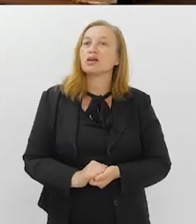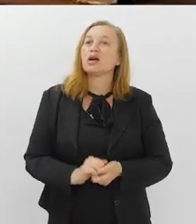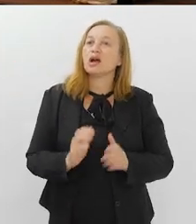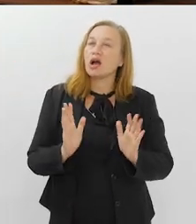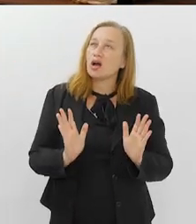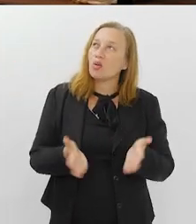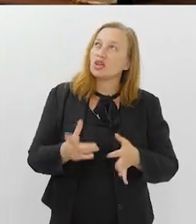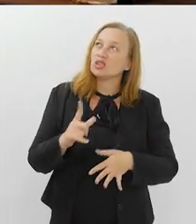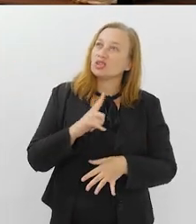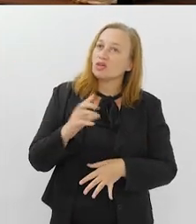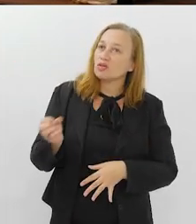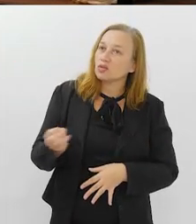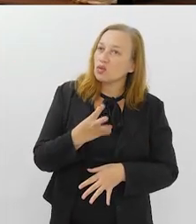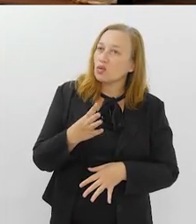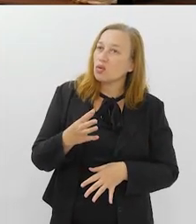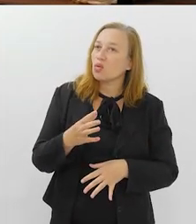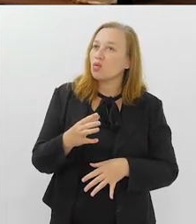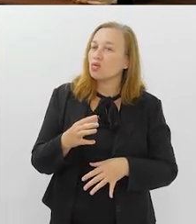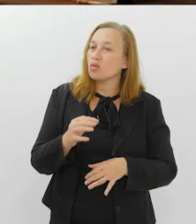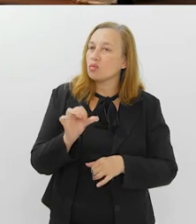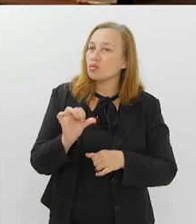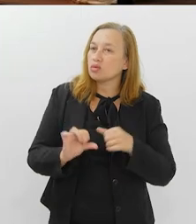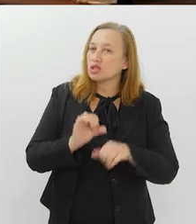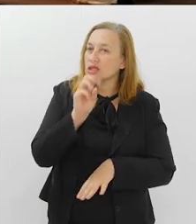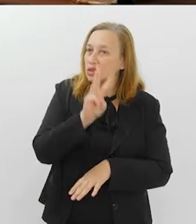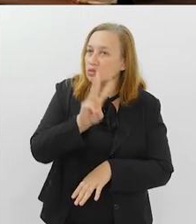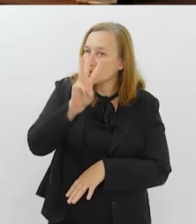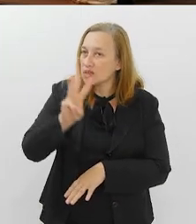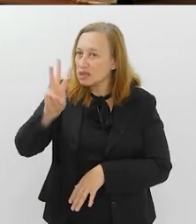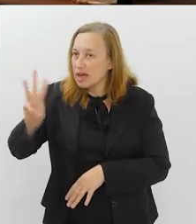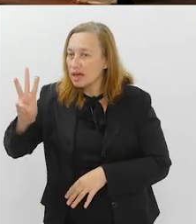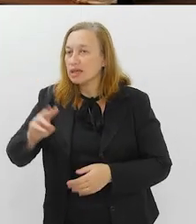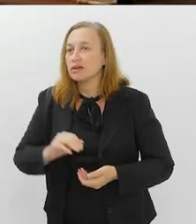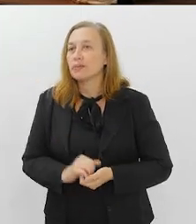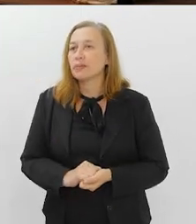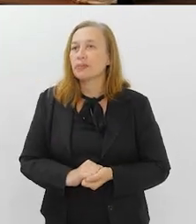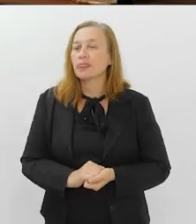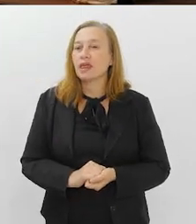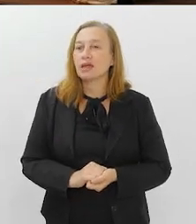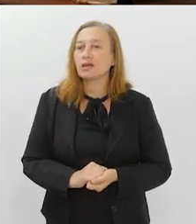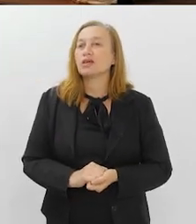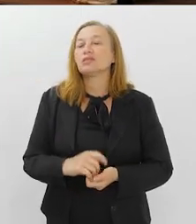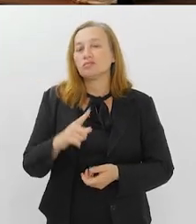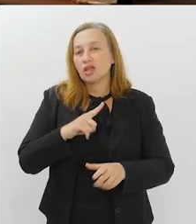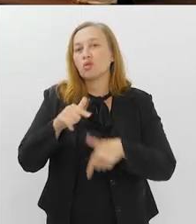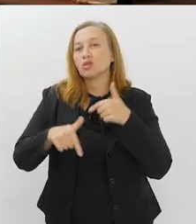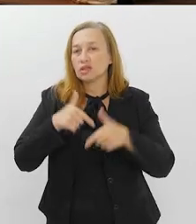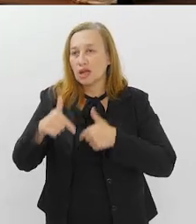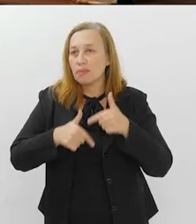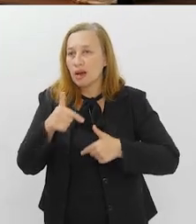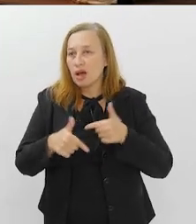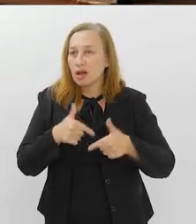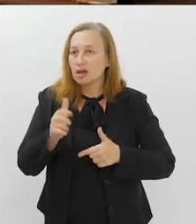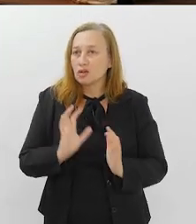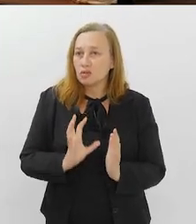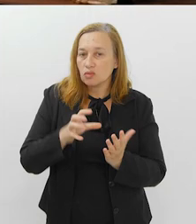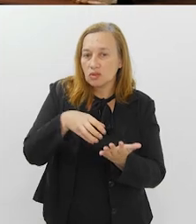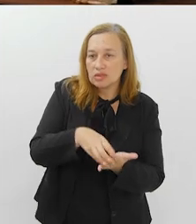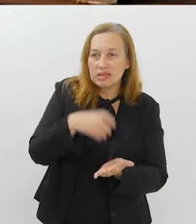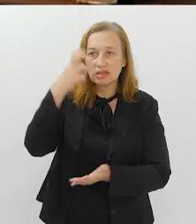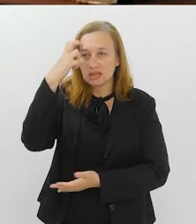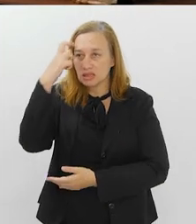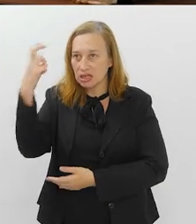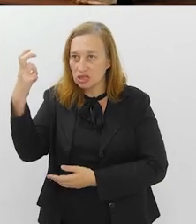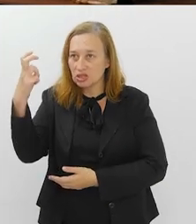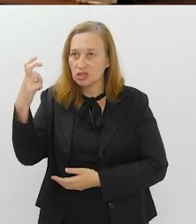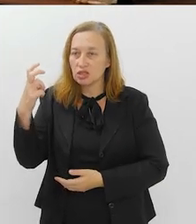né, a gente teve recentemente agora uma modernização no site e tem esse trabalho, a gente tem um centro de